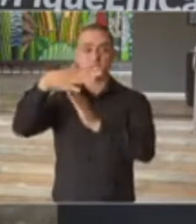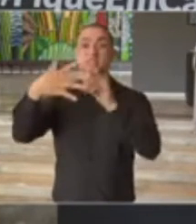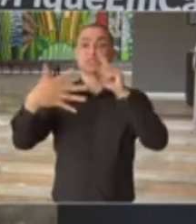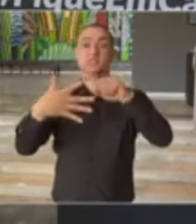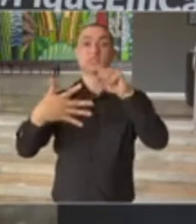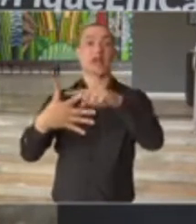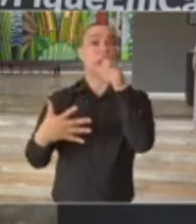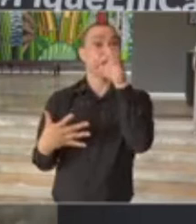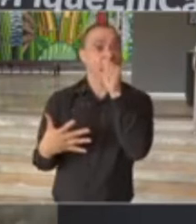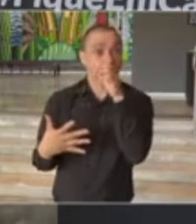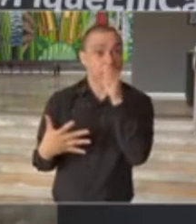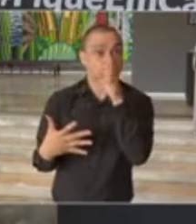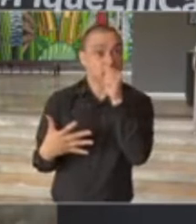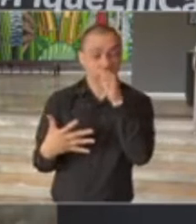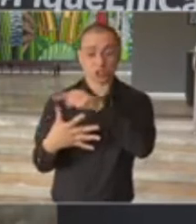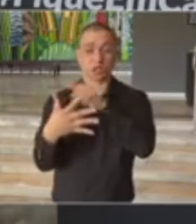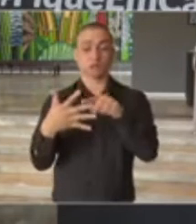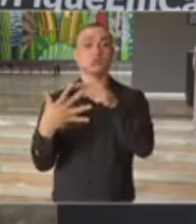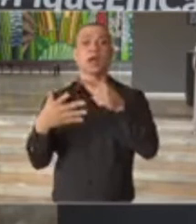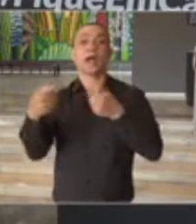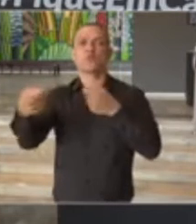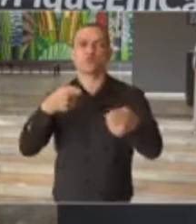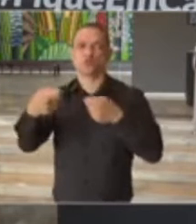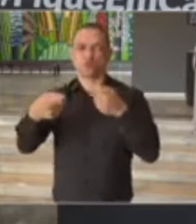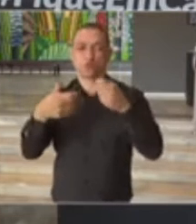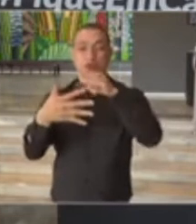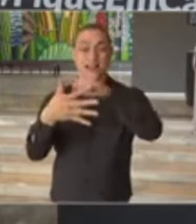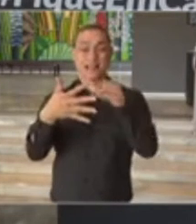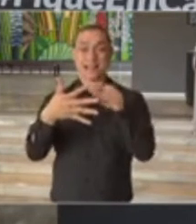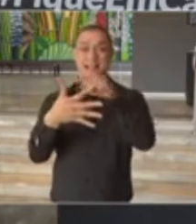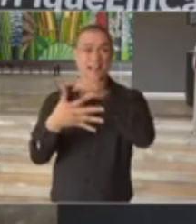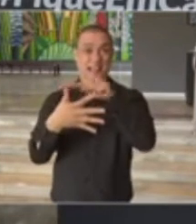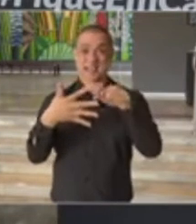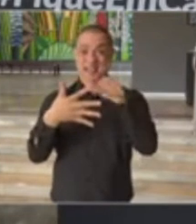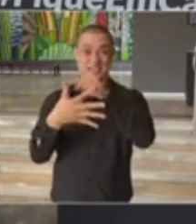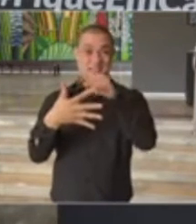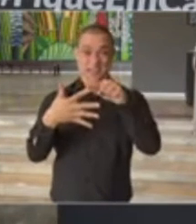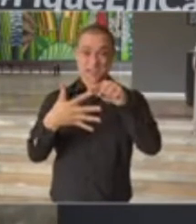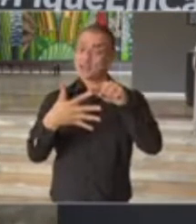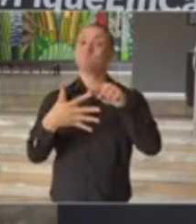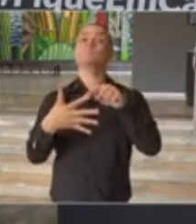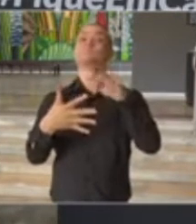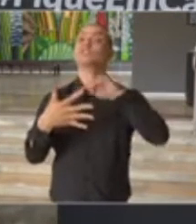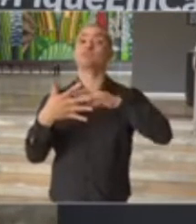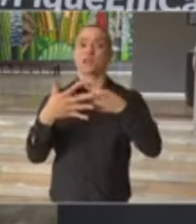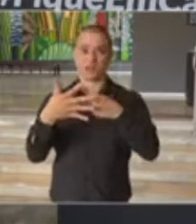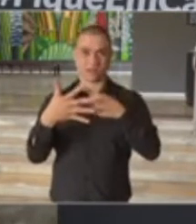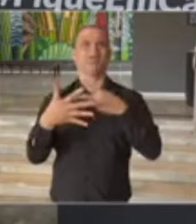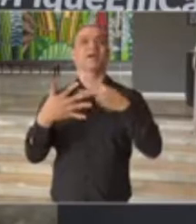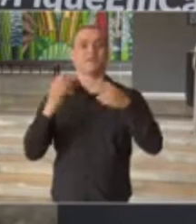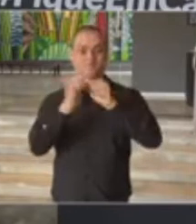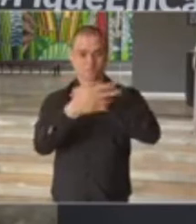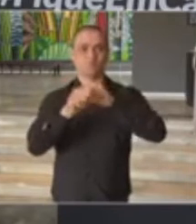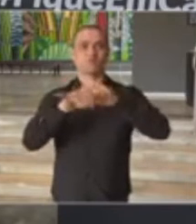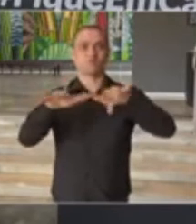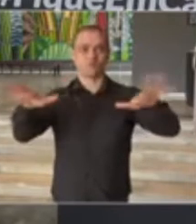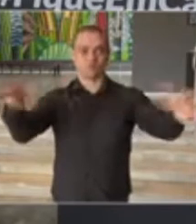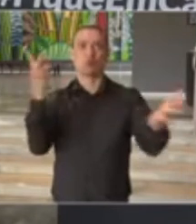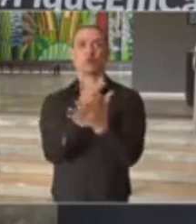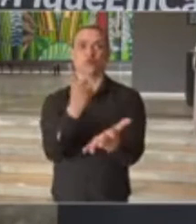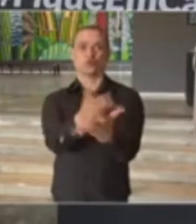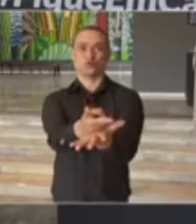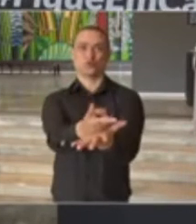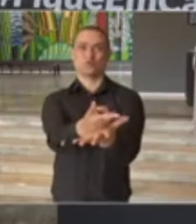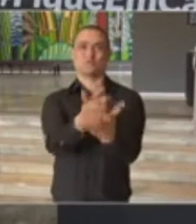laranja de controle. Nessas duas fases, a epidemia continua crescendo e a gente